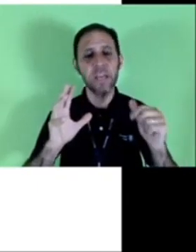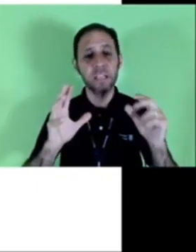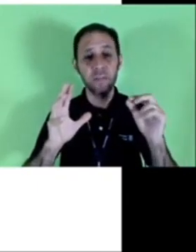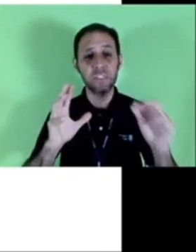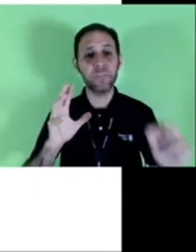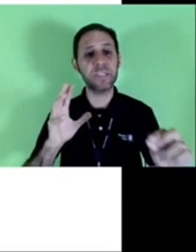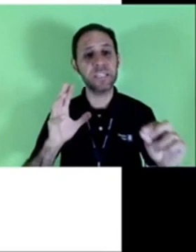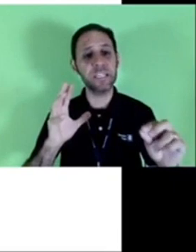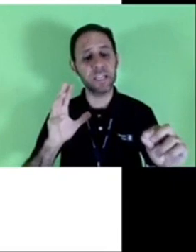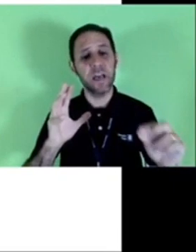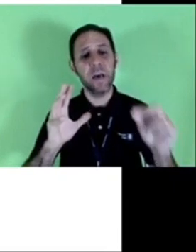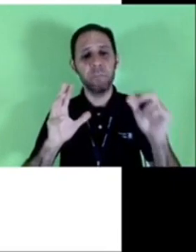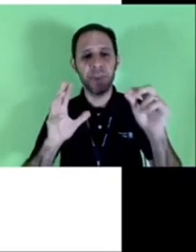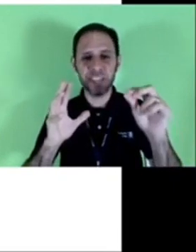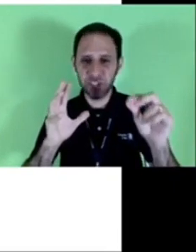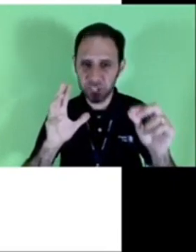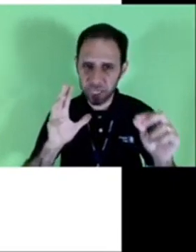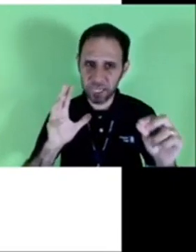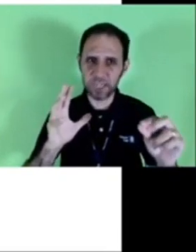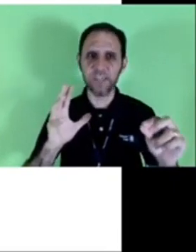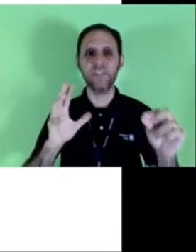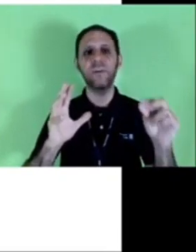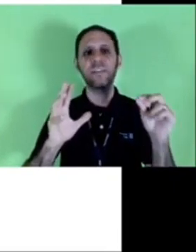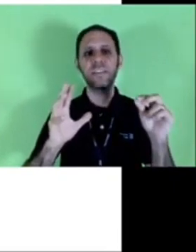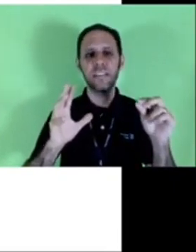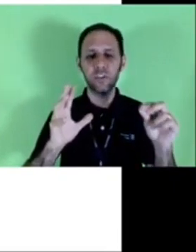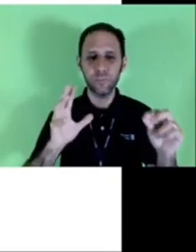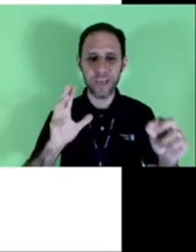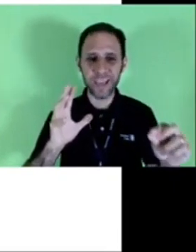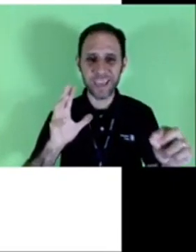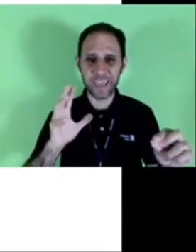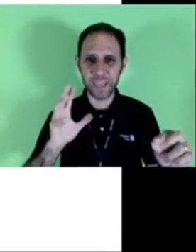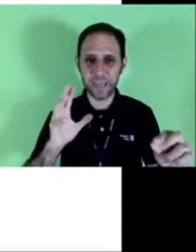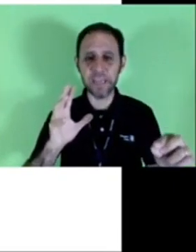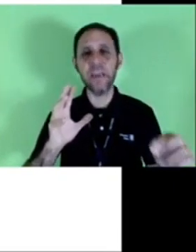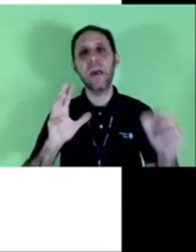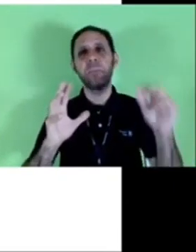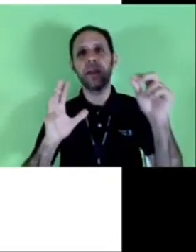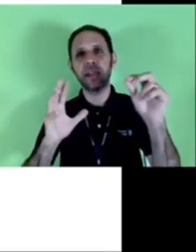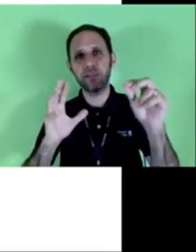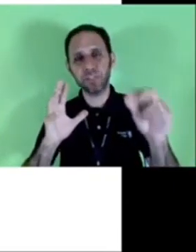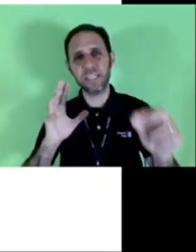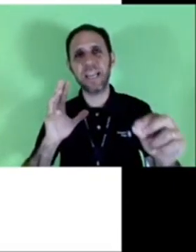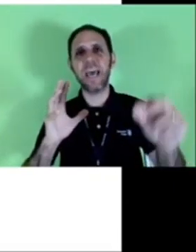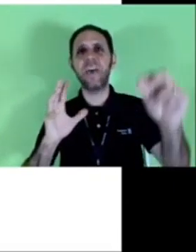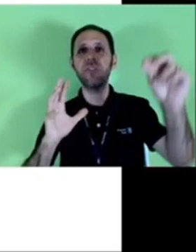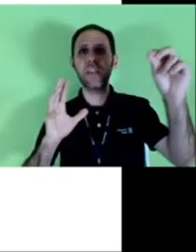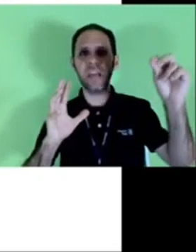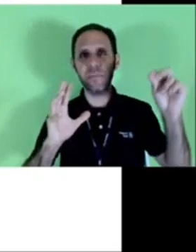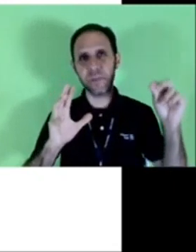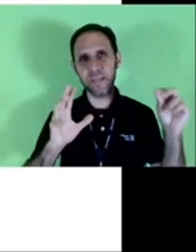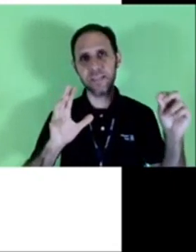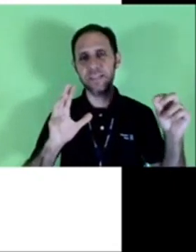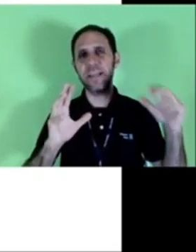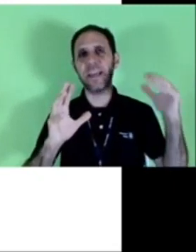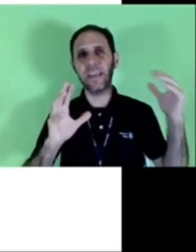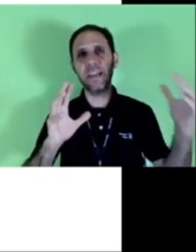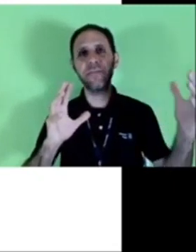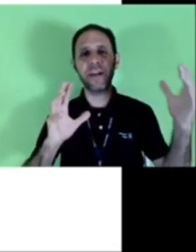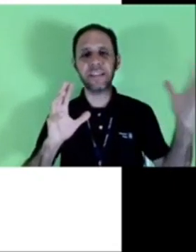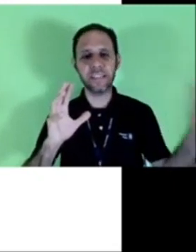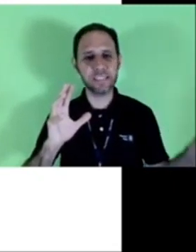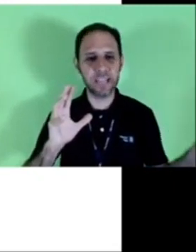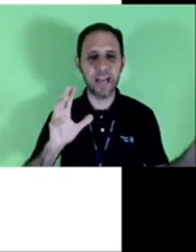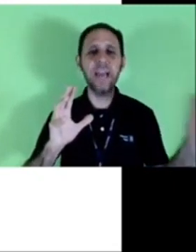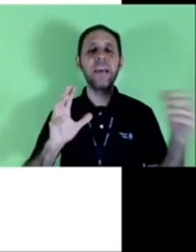trabalho então você precisa pedir o atestado para ele para que você leve na empresa e